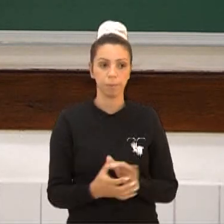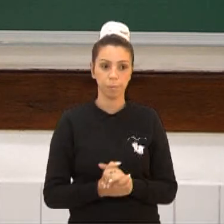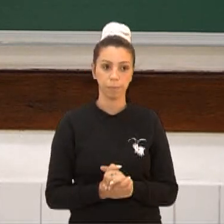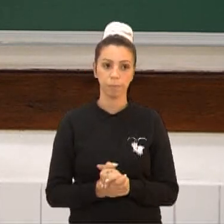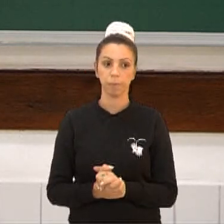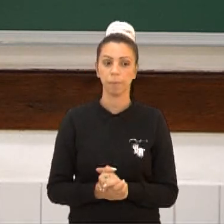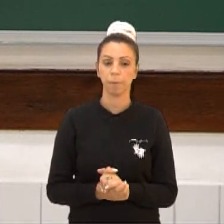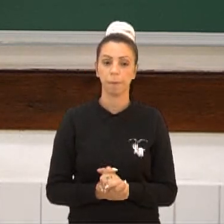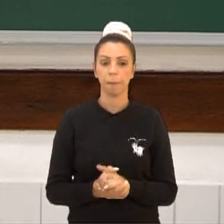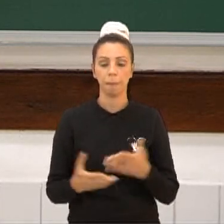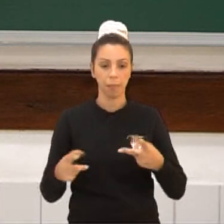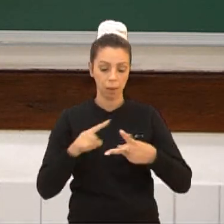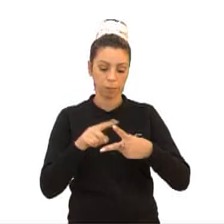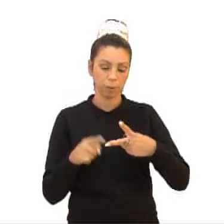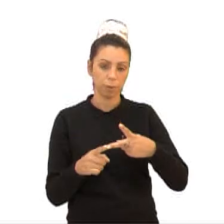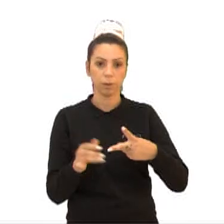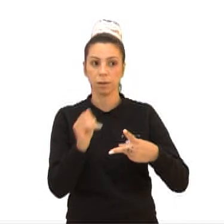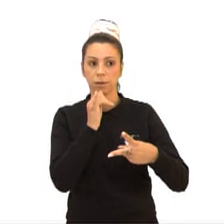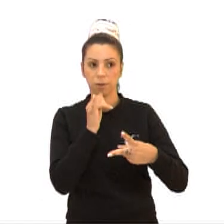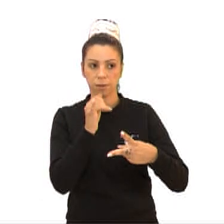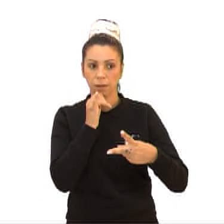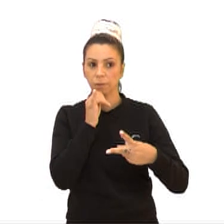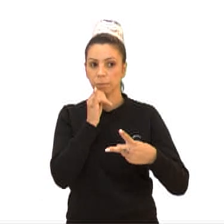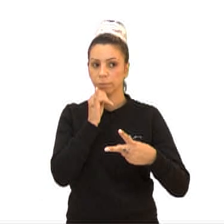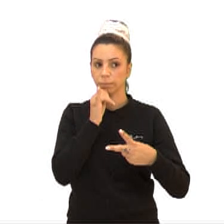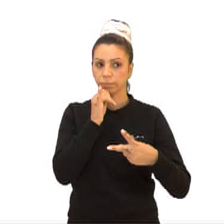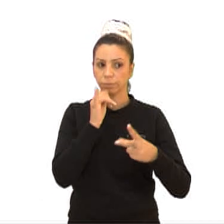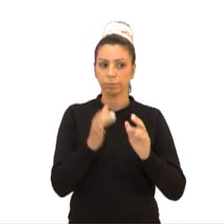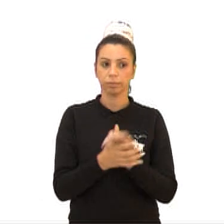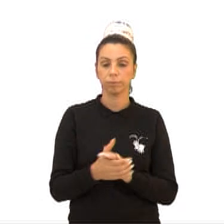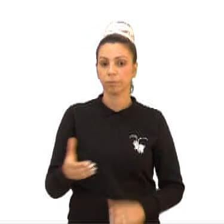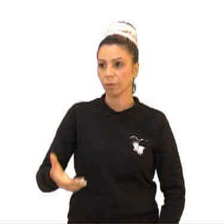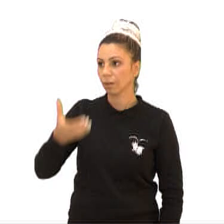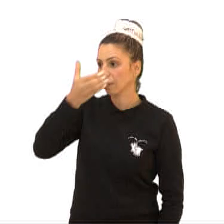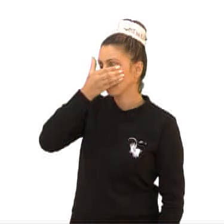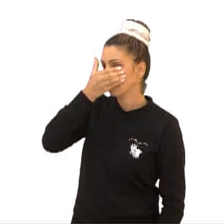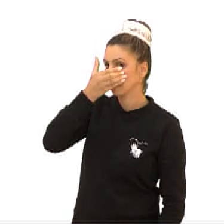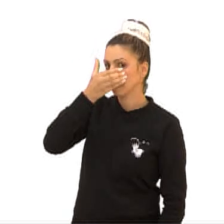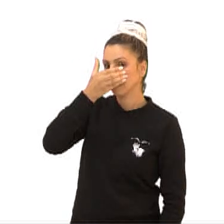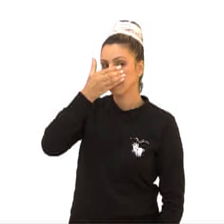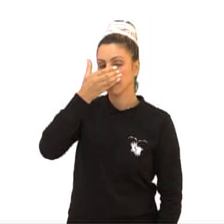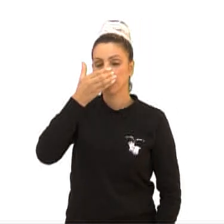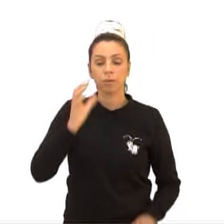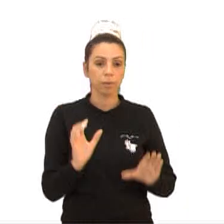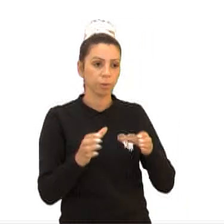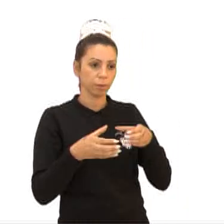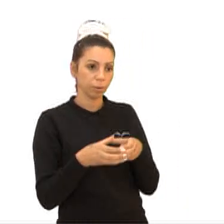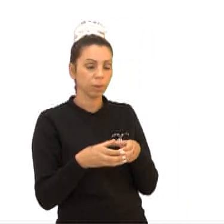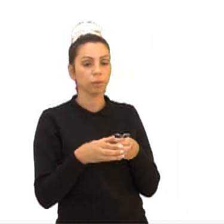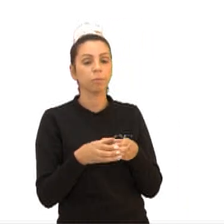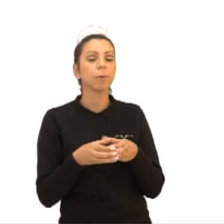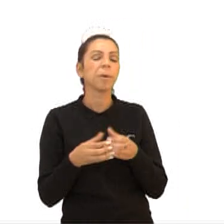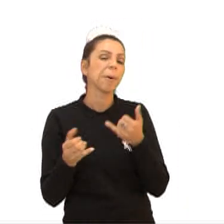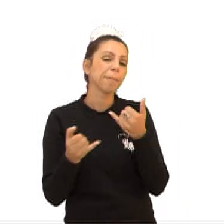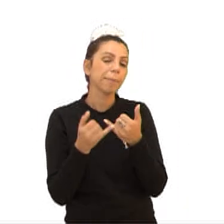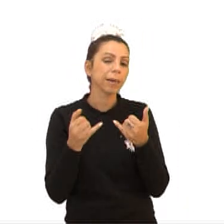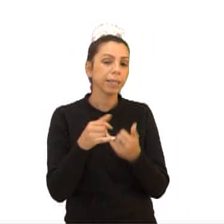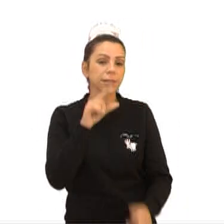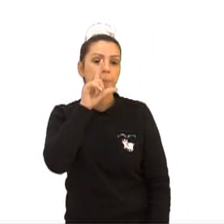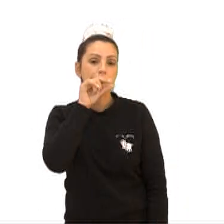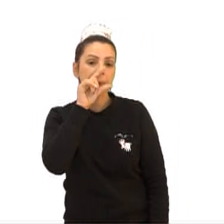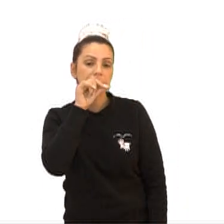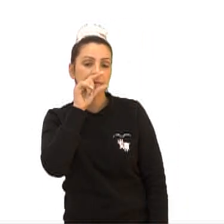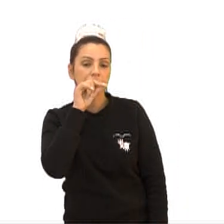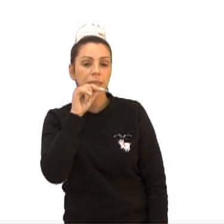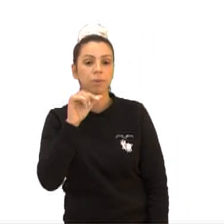Nós temos dois exemplos. Aqui uma máscara ticuna de uma tribo que simboliza um beija-flor. E nós temos a